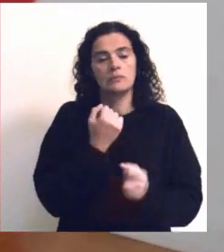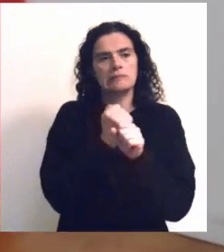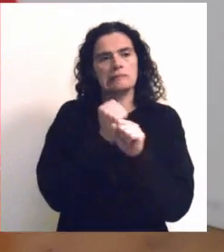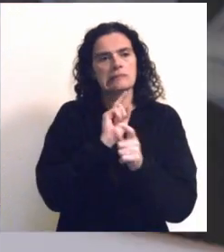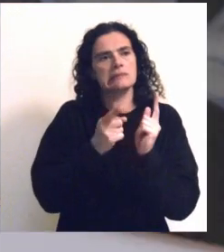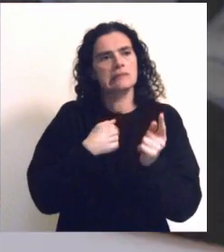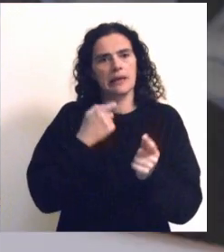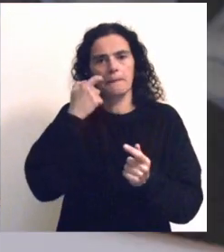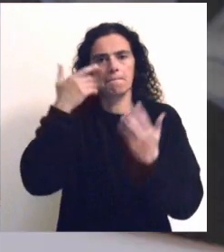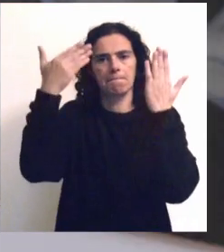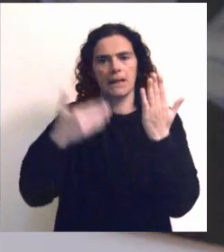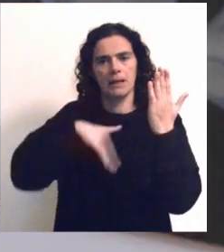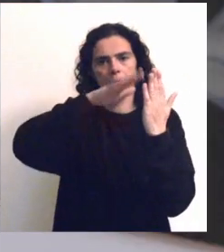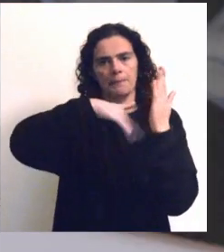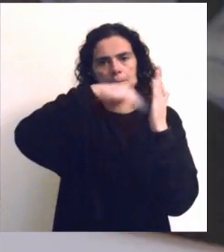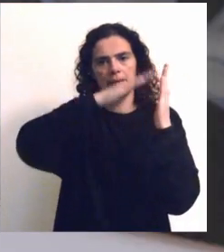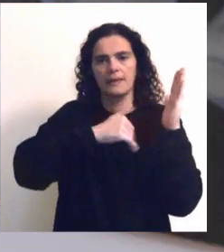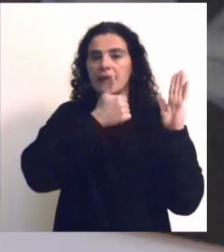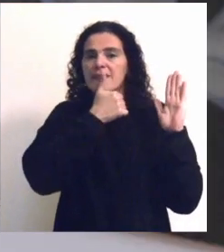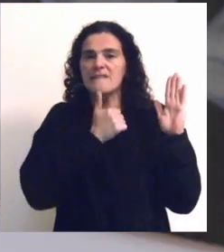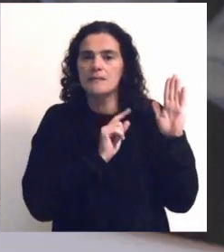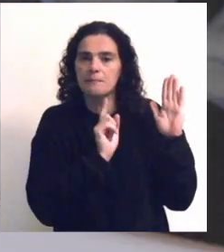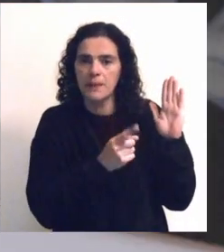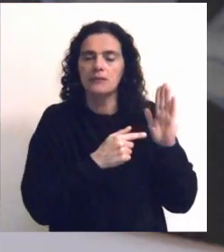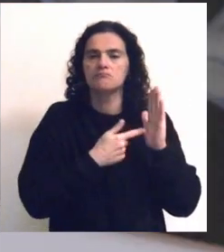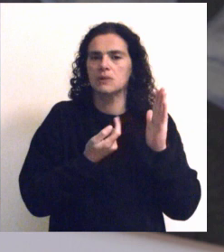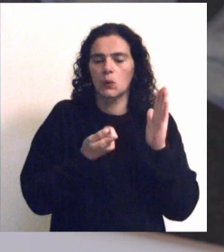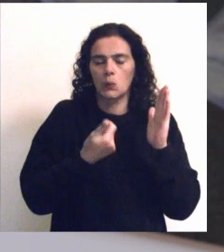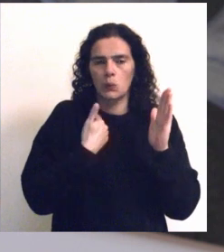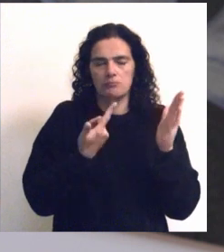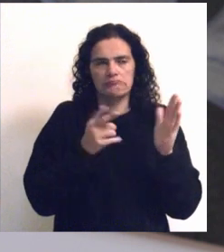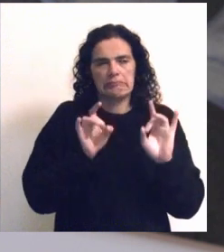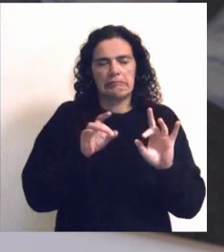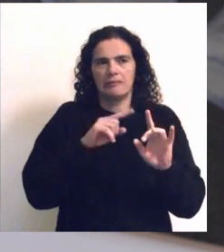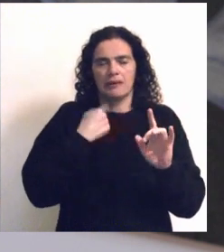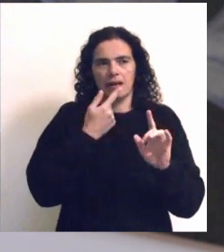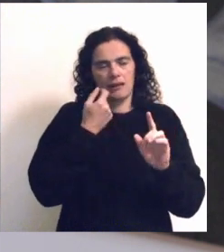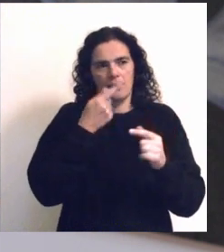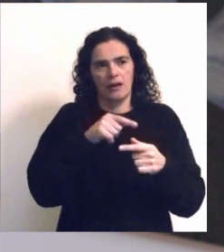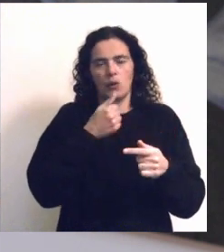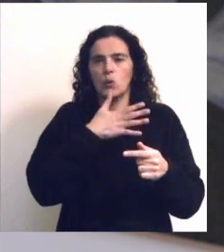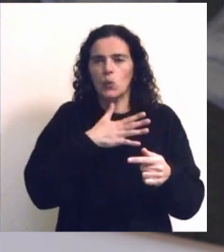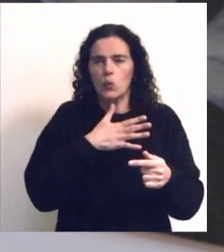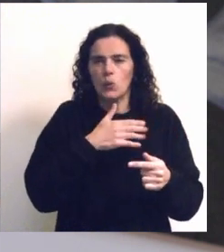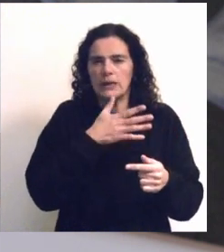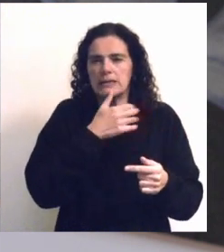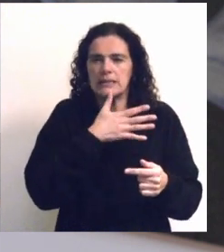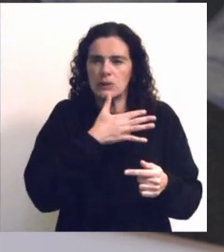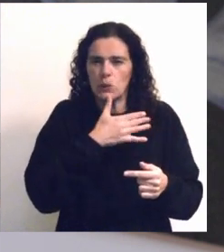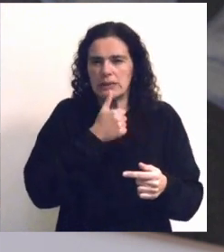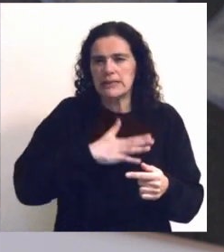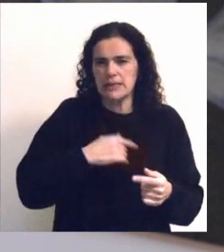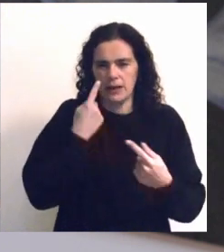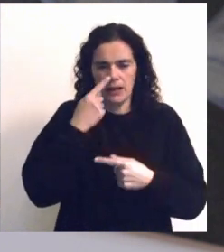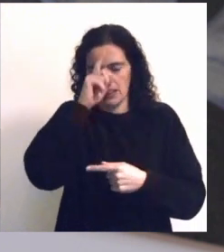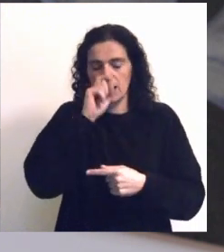obra consiste numa parede pintada, de vermelho, e é quase inevitável pensarmos que vermelho a cor-de-sangue, portanto,